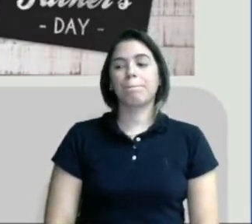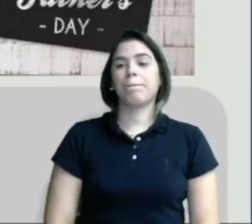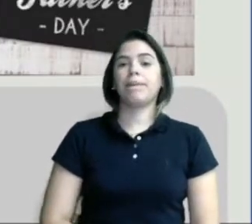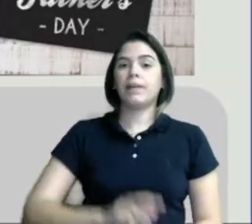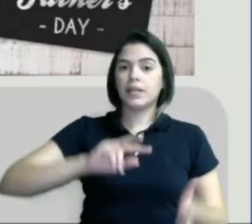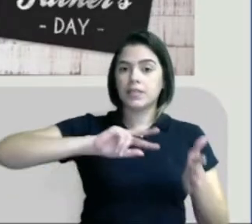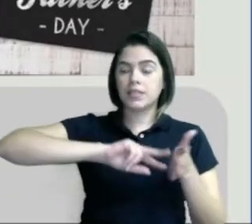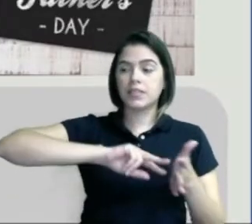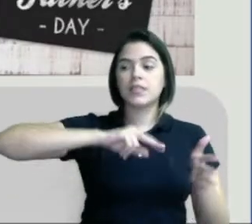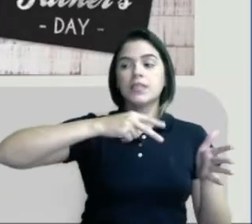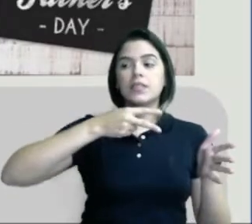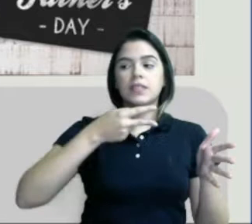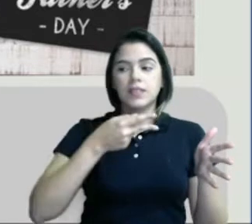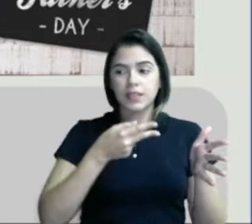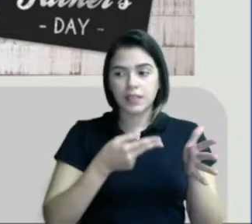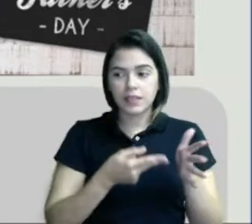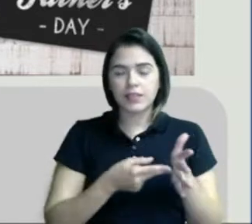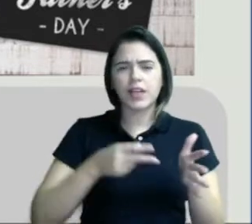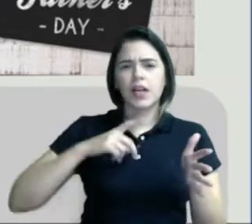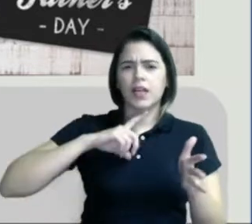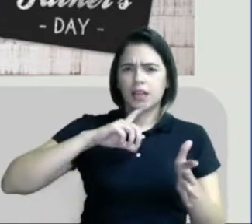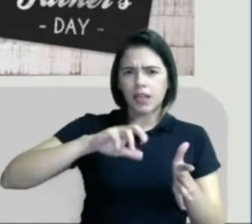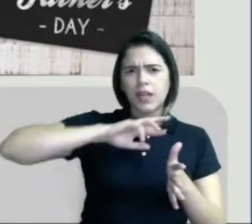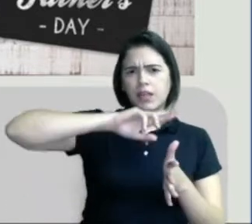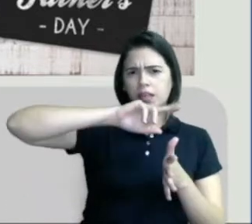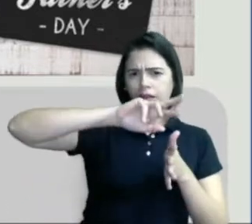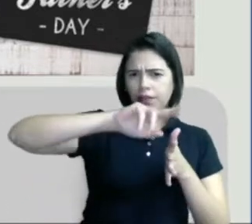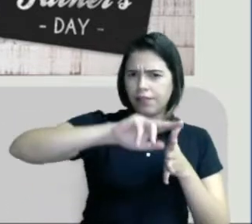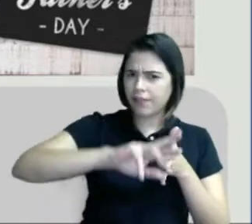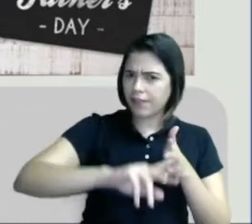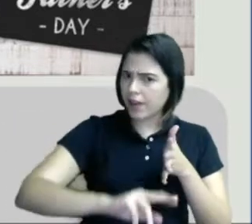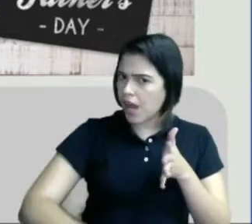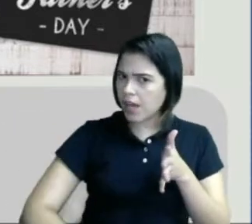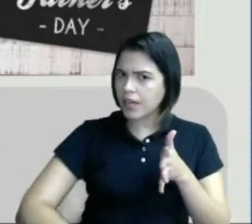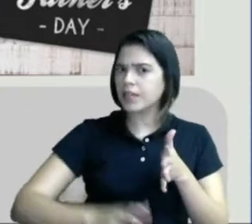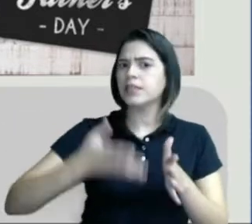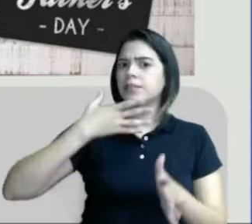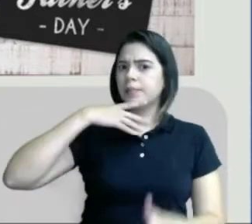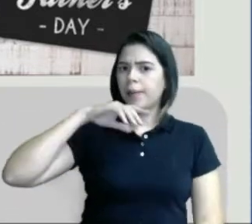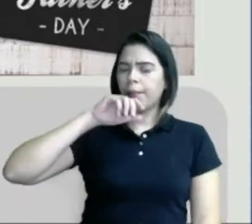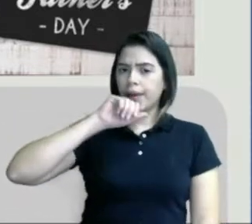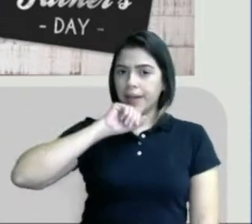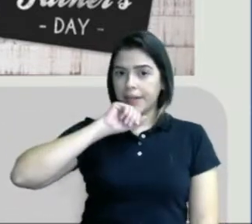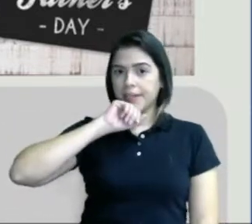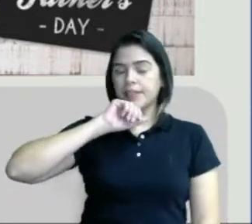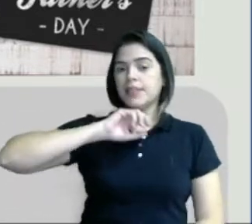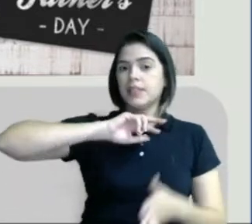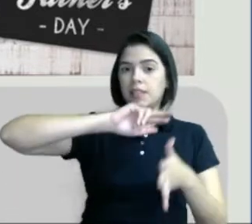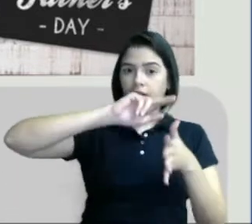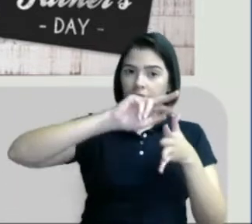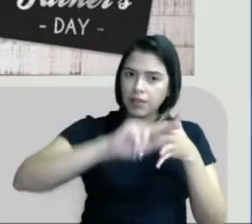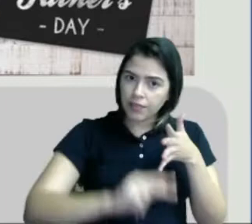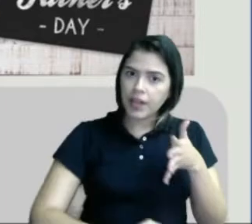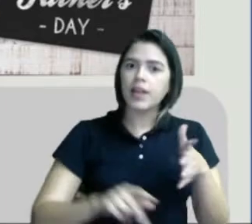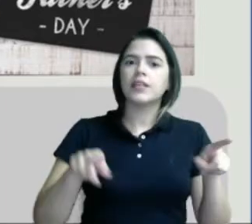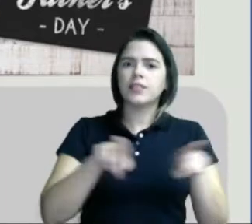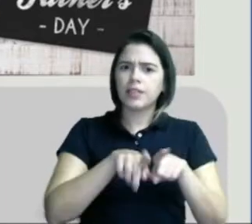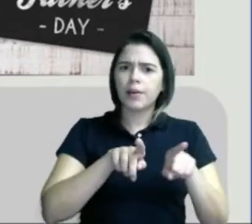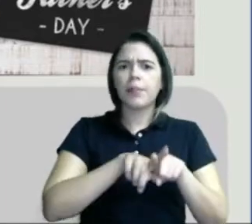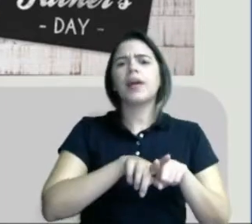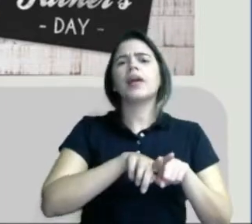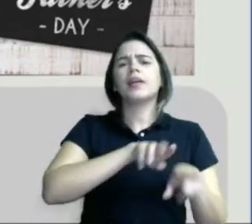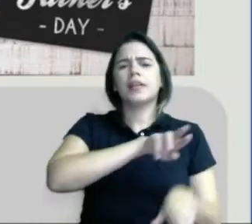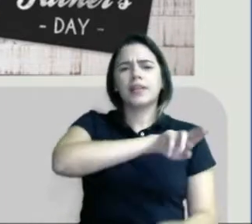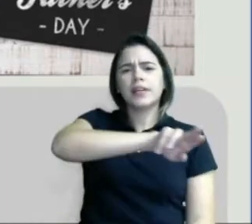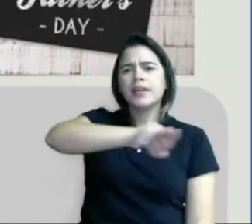Isso significa haver diferentes tipos de pais em diferentes tipos de família.